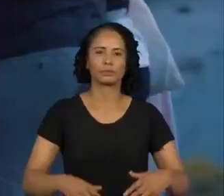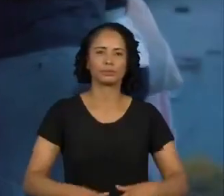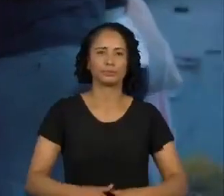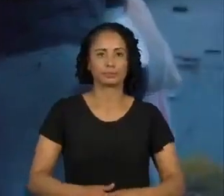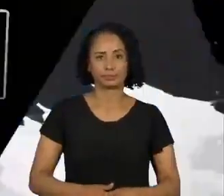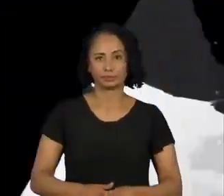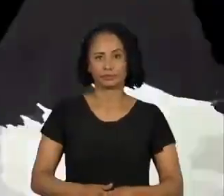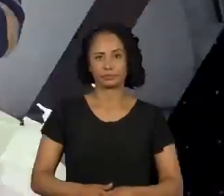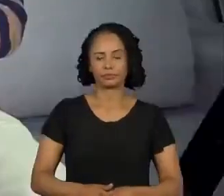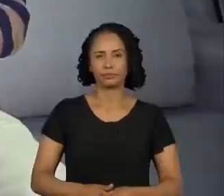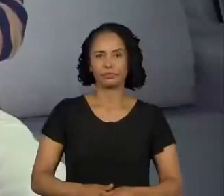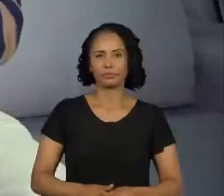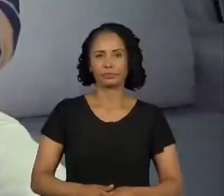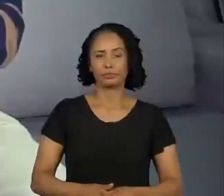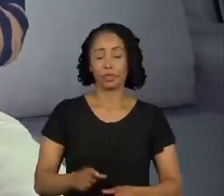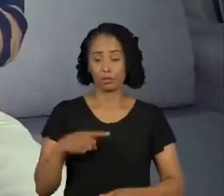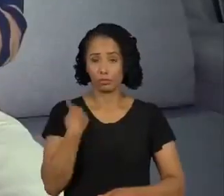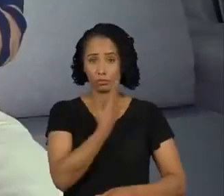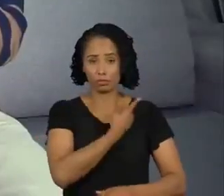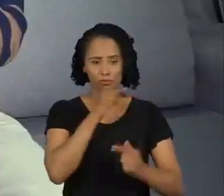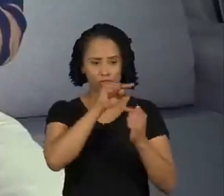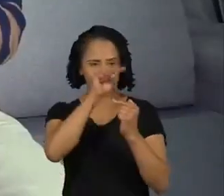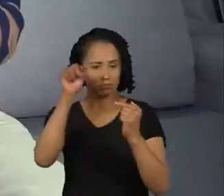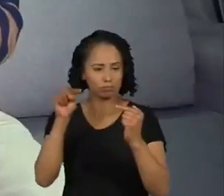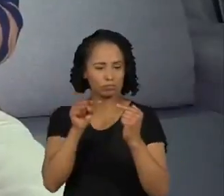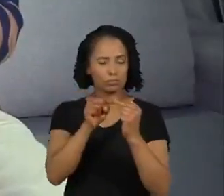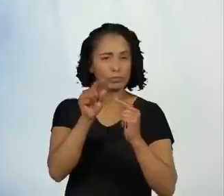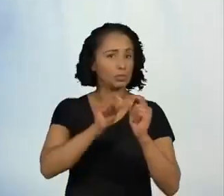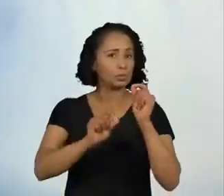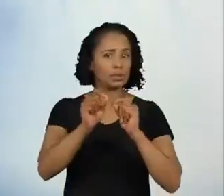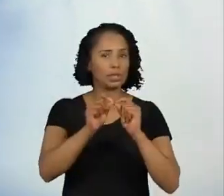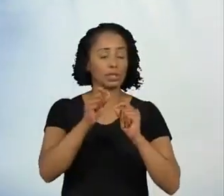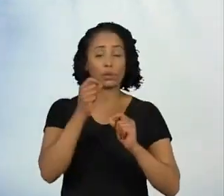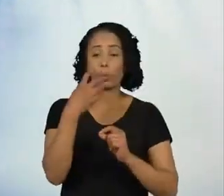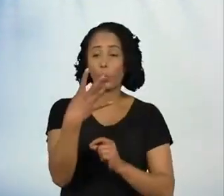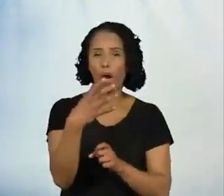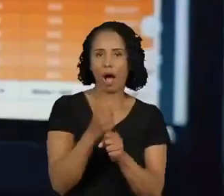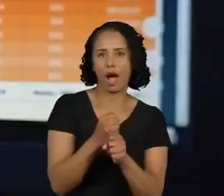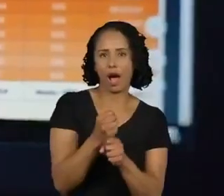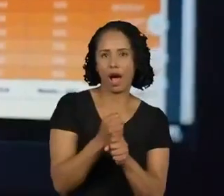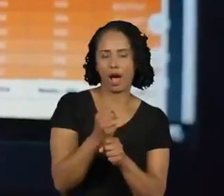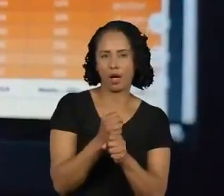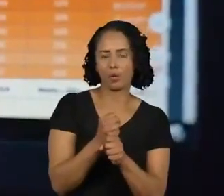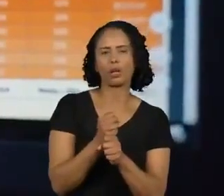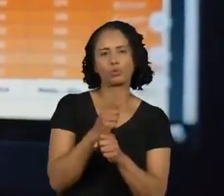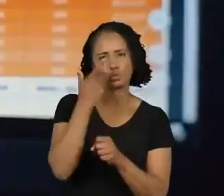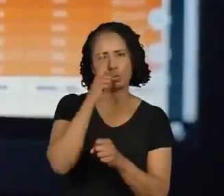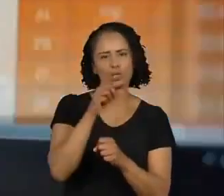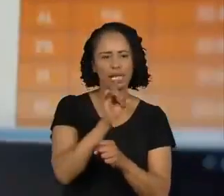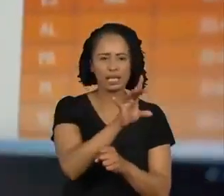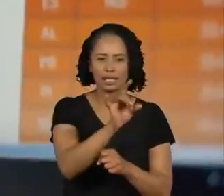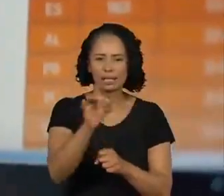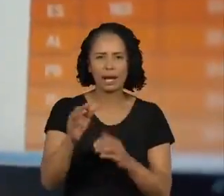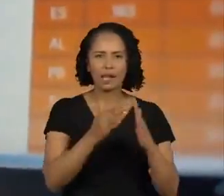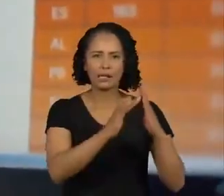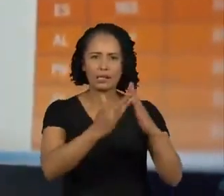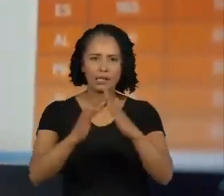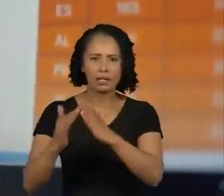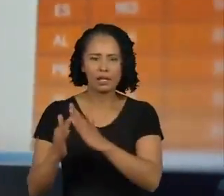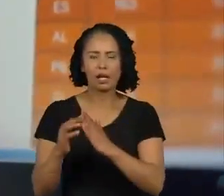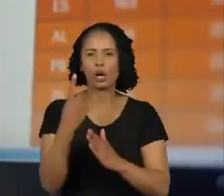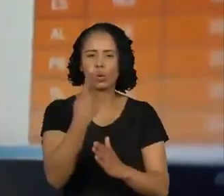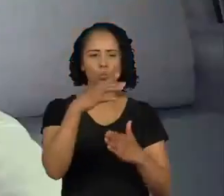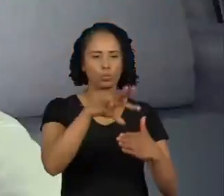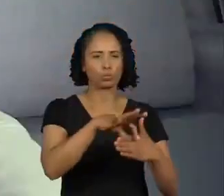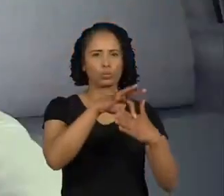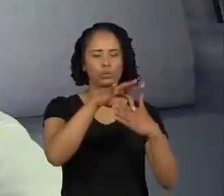Nossa meta é que no máximo em quatro anos a gente consiga ter um líder em cada favela brasileira atuando com essa